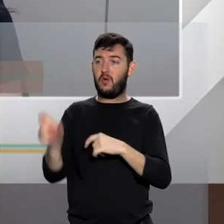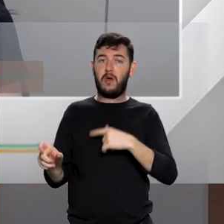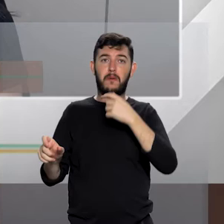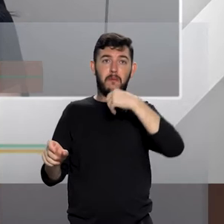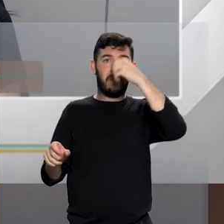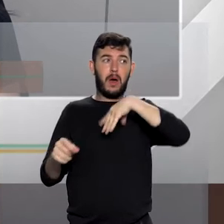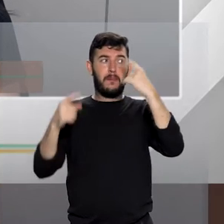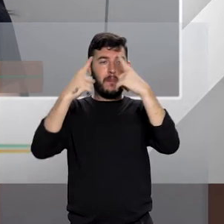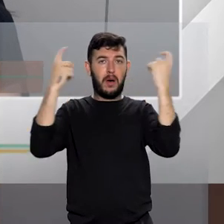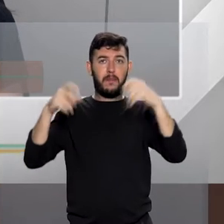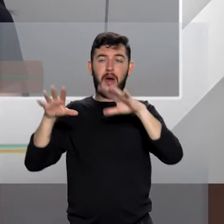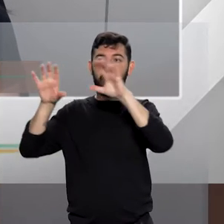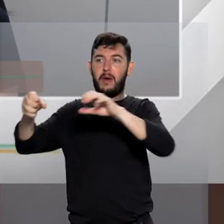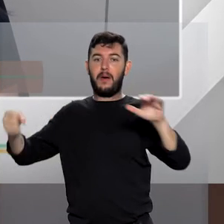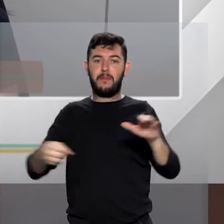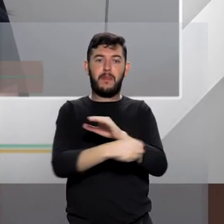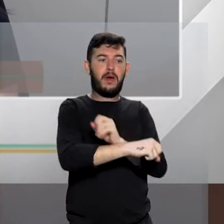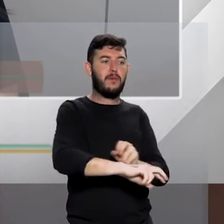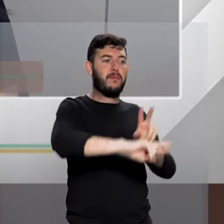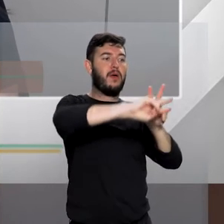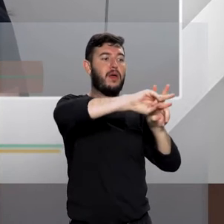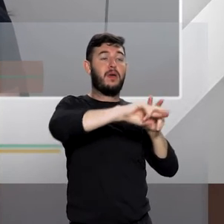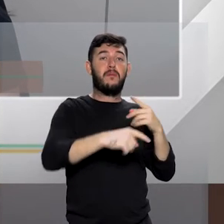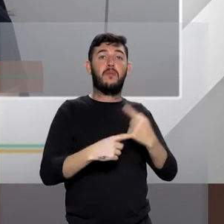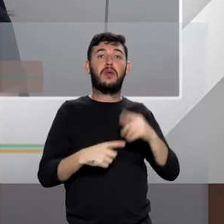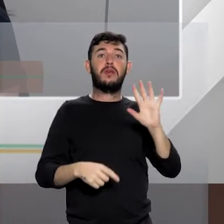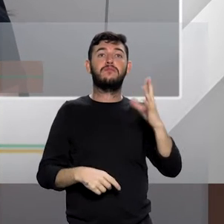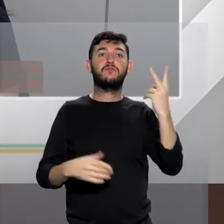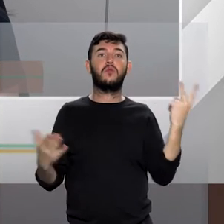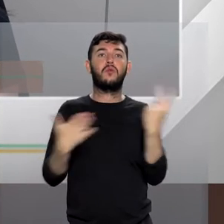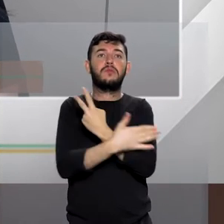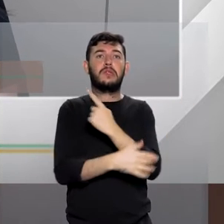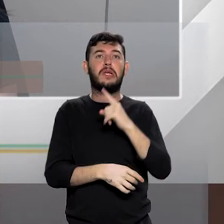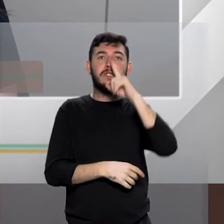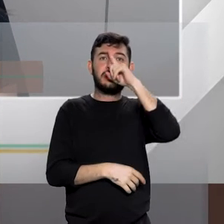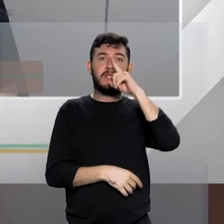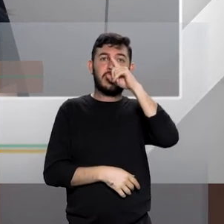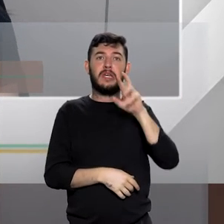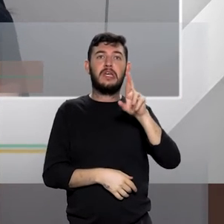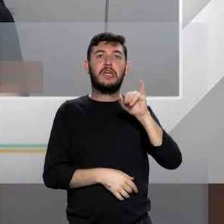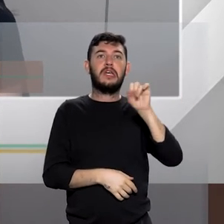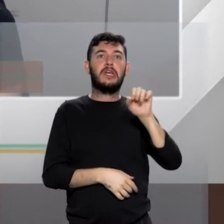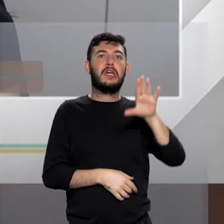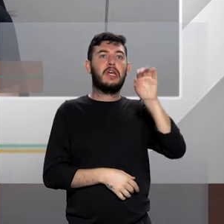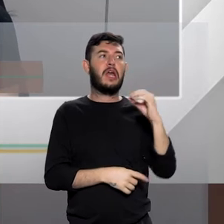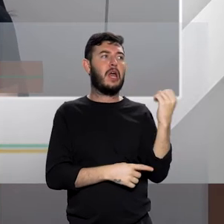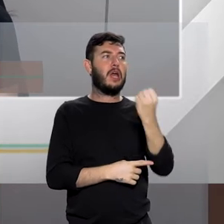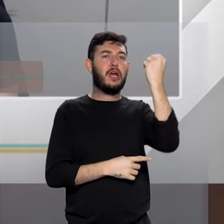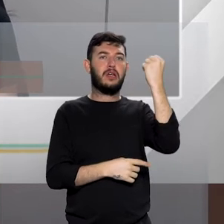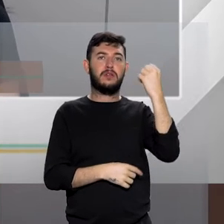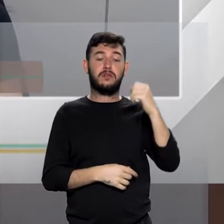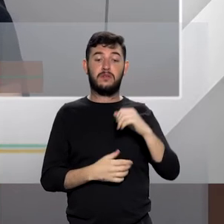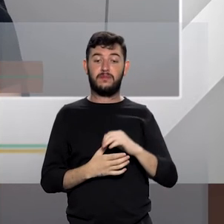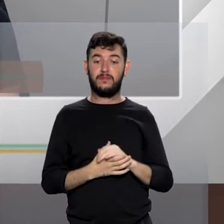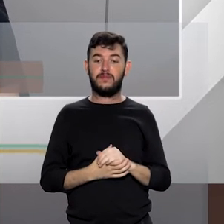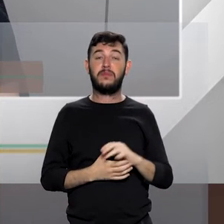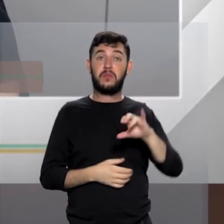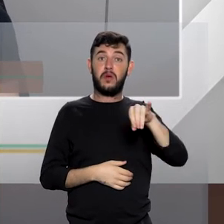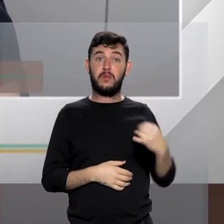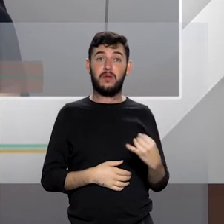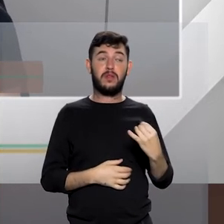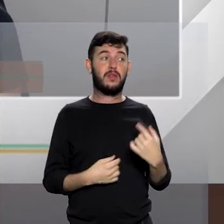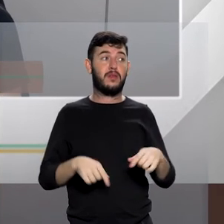que há uma situação de risco realmente iminente em relação a esse feminino. E temos algumas oportunidades de